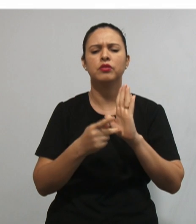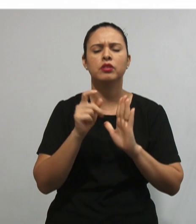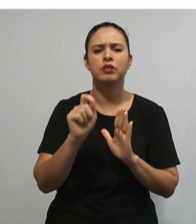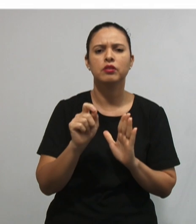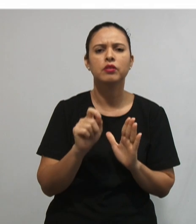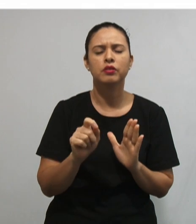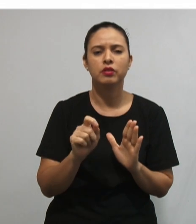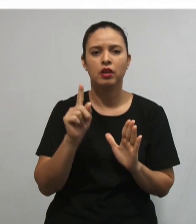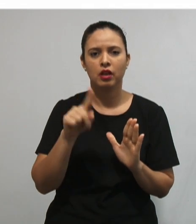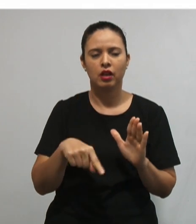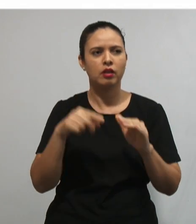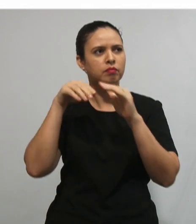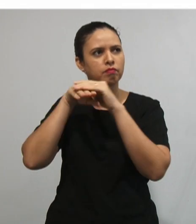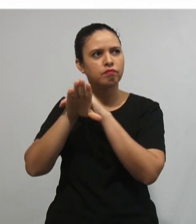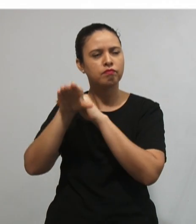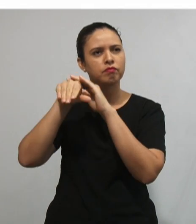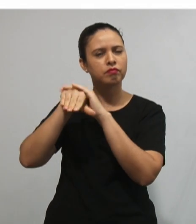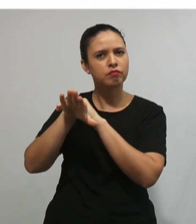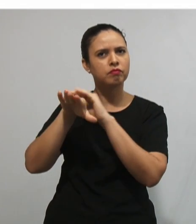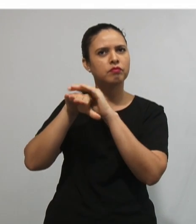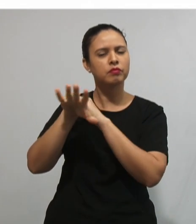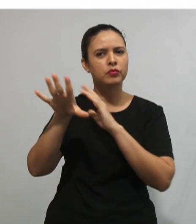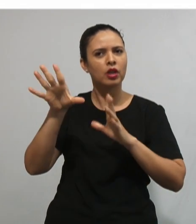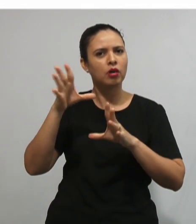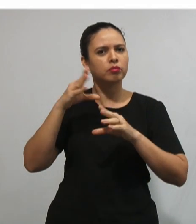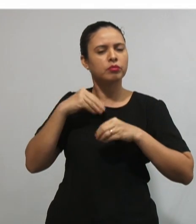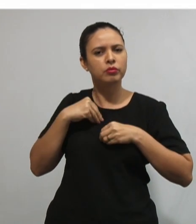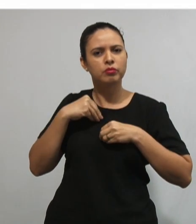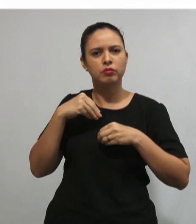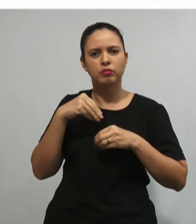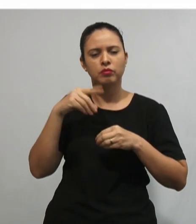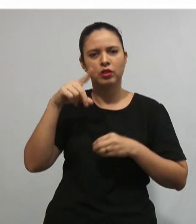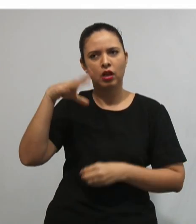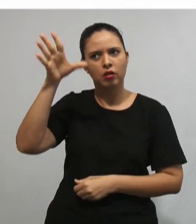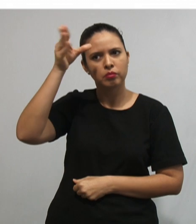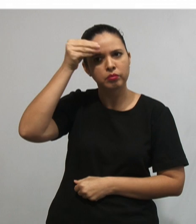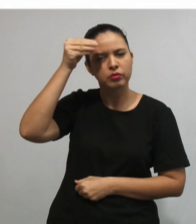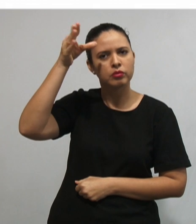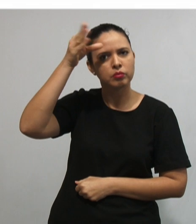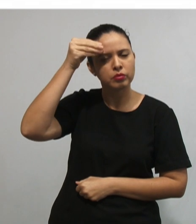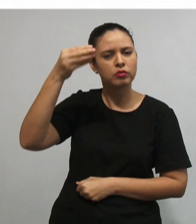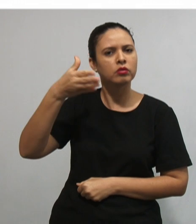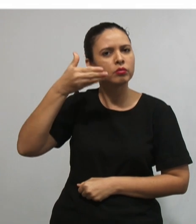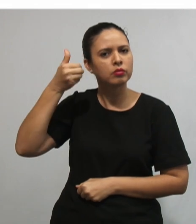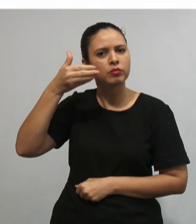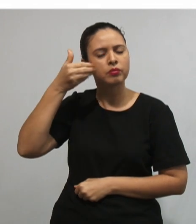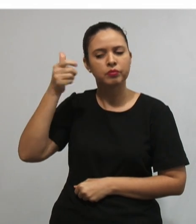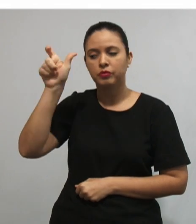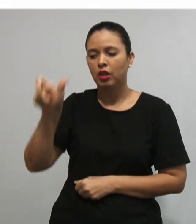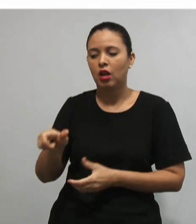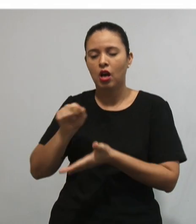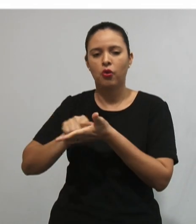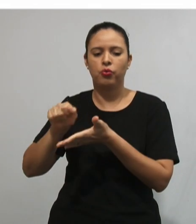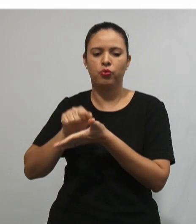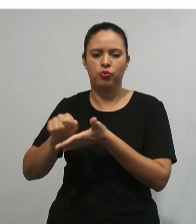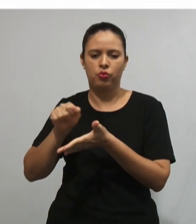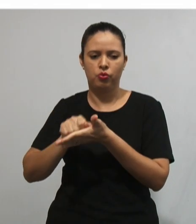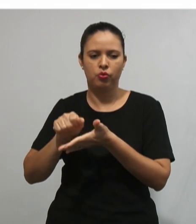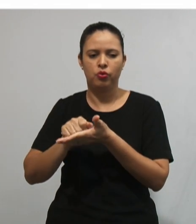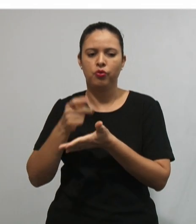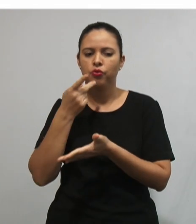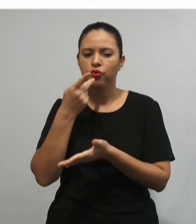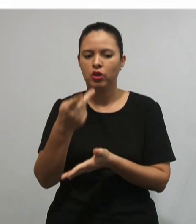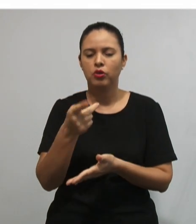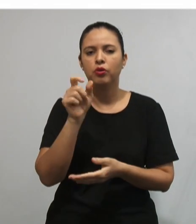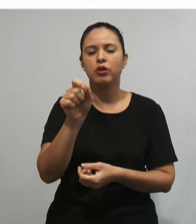processo de assimilação. O que seria essa assimilação? Para Moreira, a assimilação